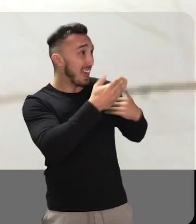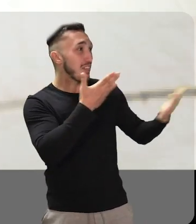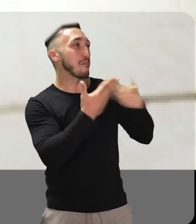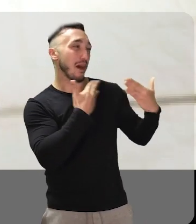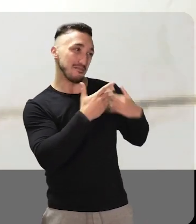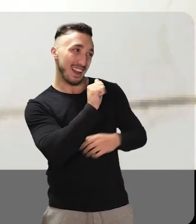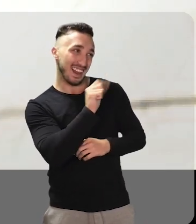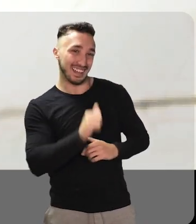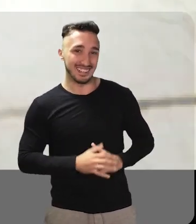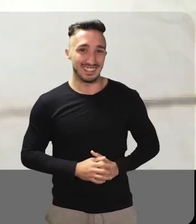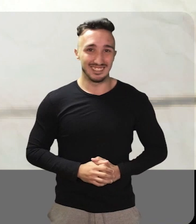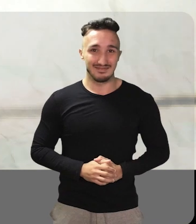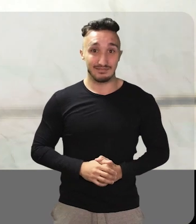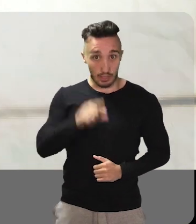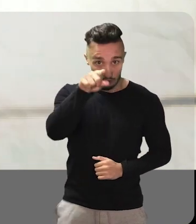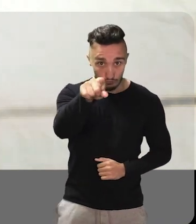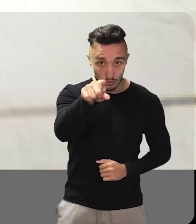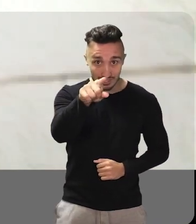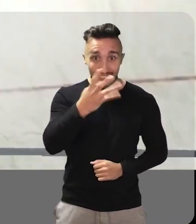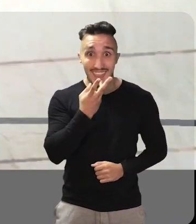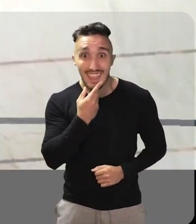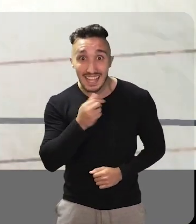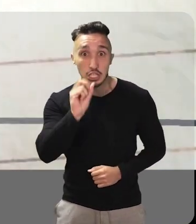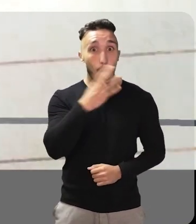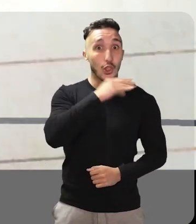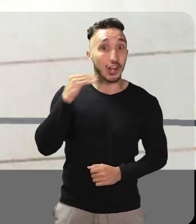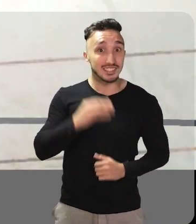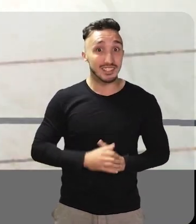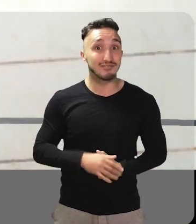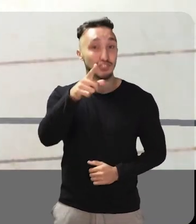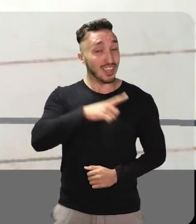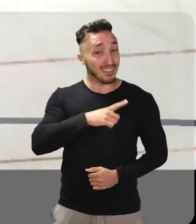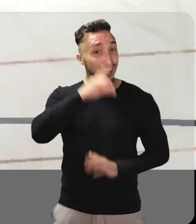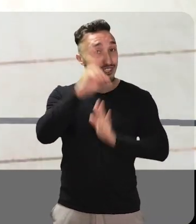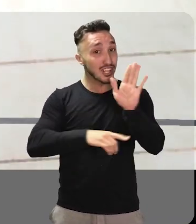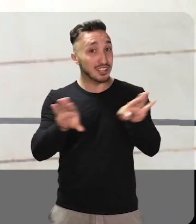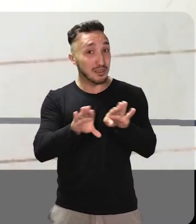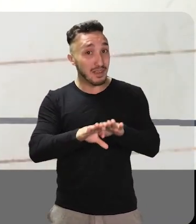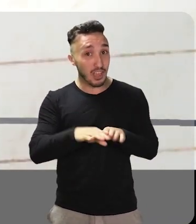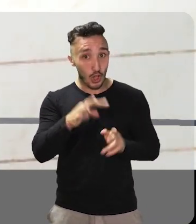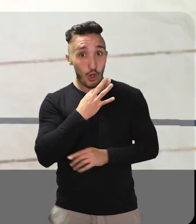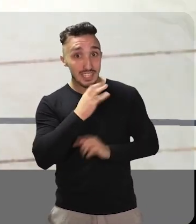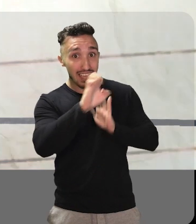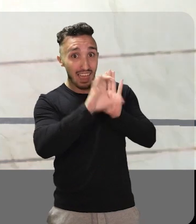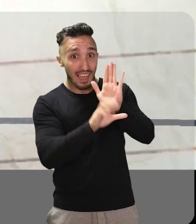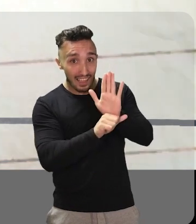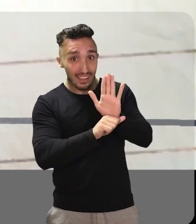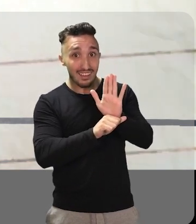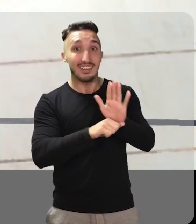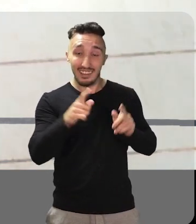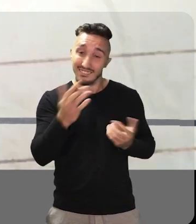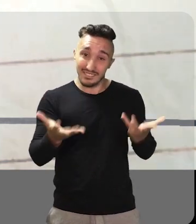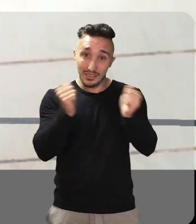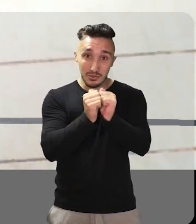também! Obrigado pelo papo, Lala! E você, criança ou adolescente, você tem seus direitos! Conheça o